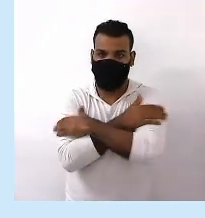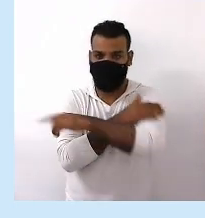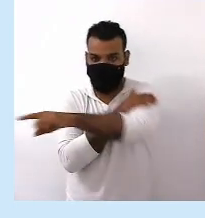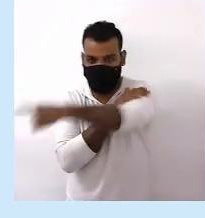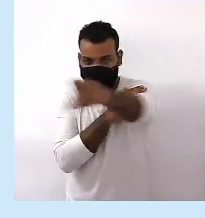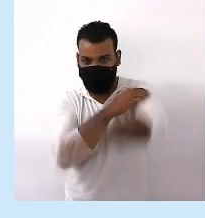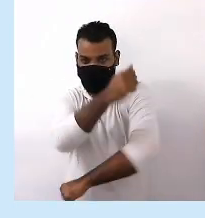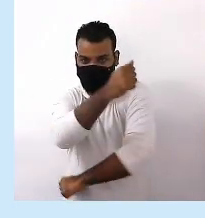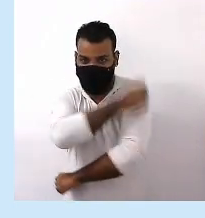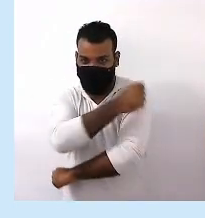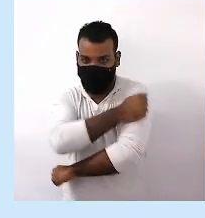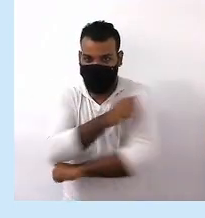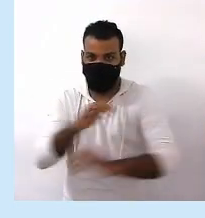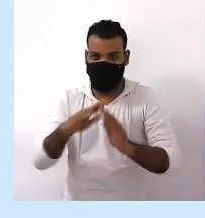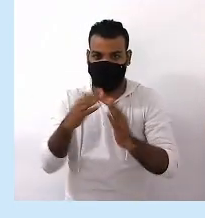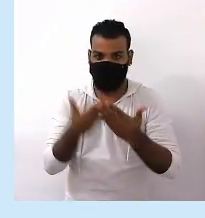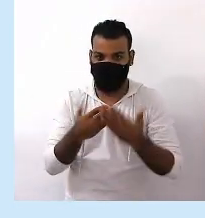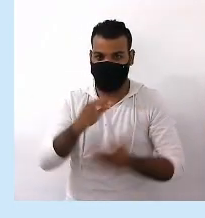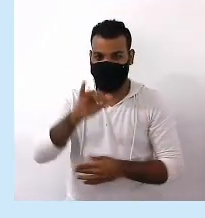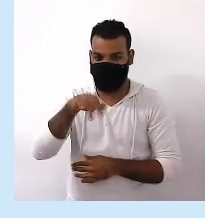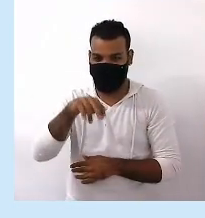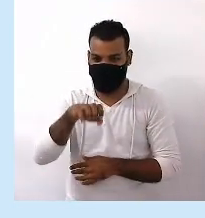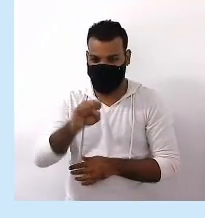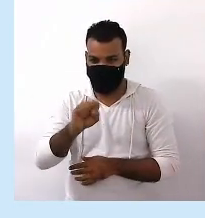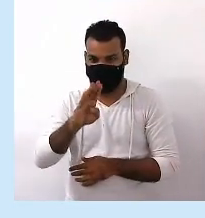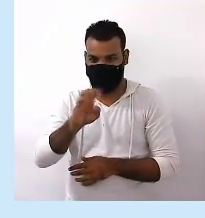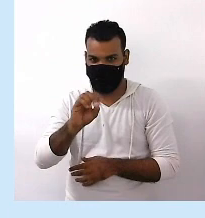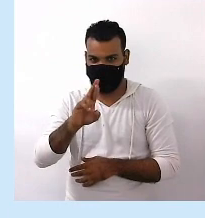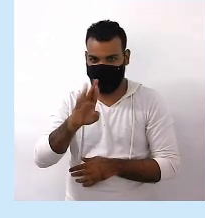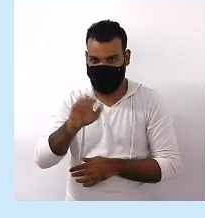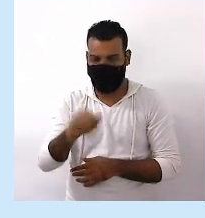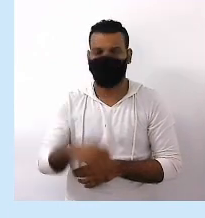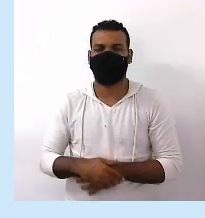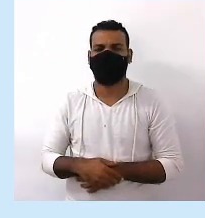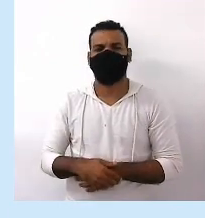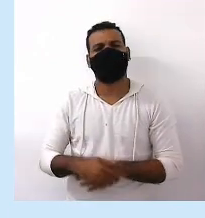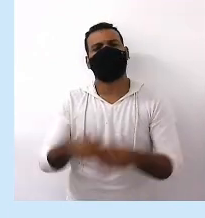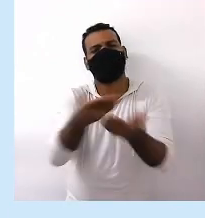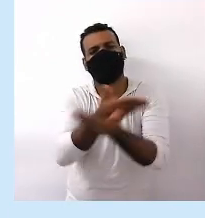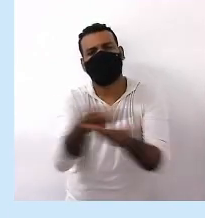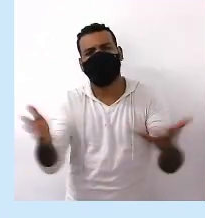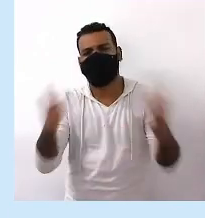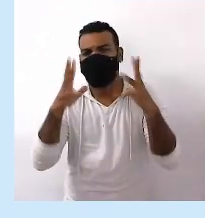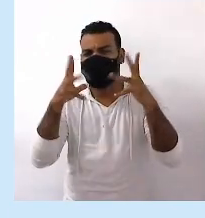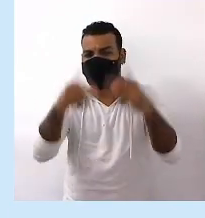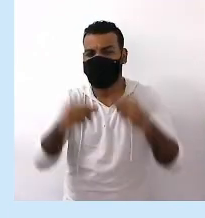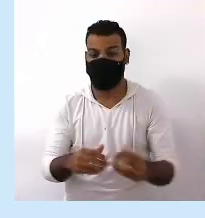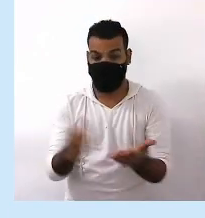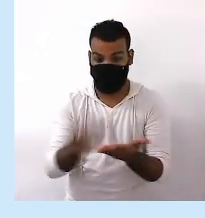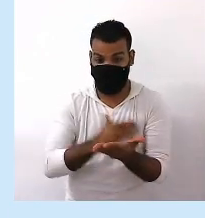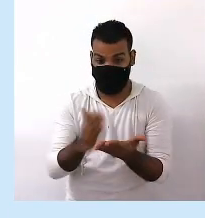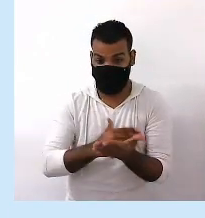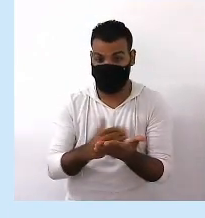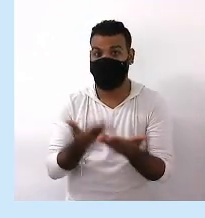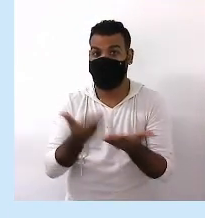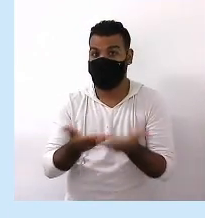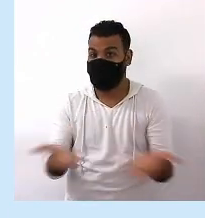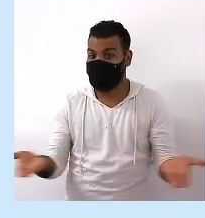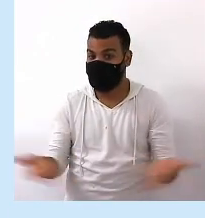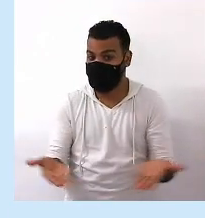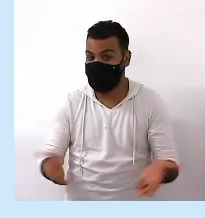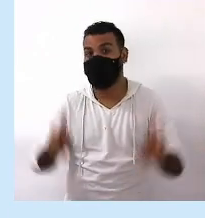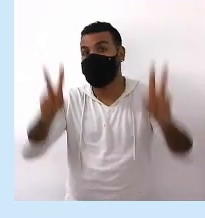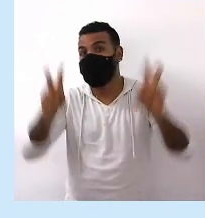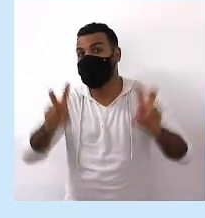alunos da escola Inês Borba E dizer para todo mundo que prepare o caderno Porque a nossa aula de hoje é